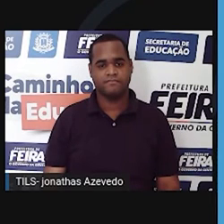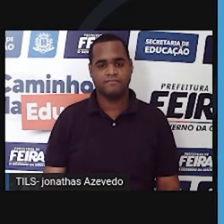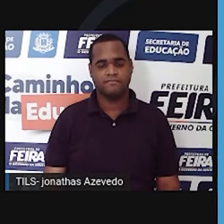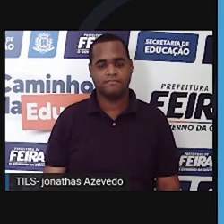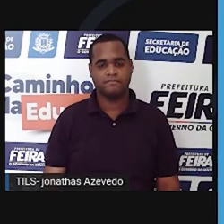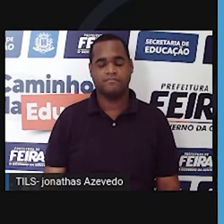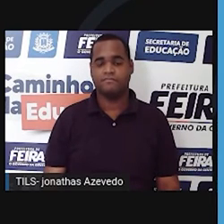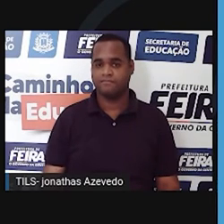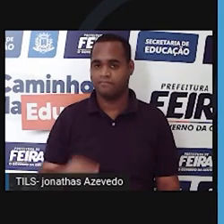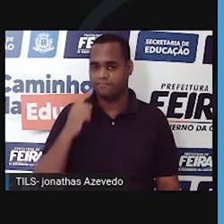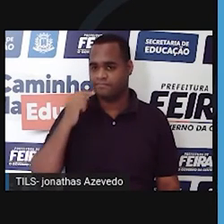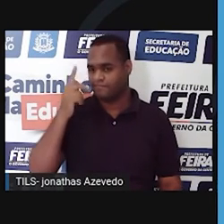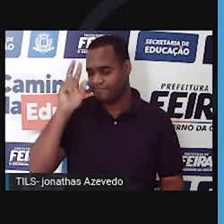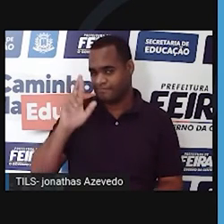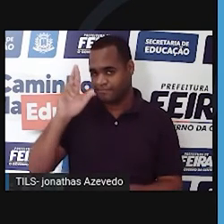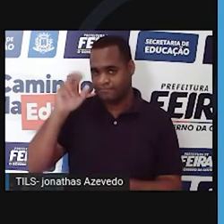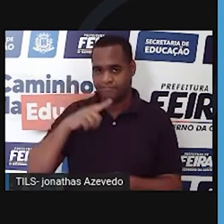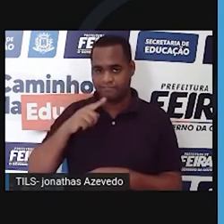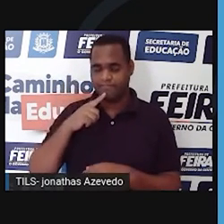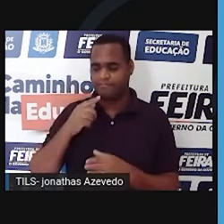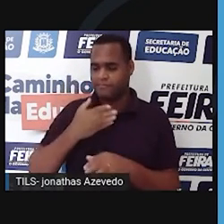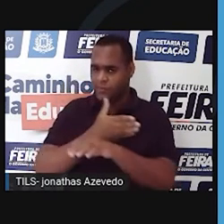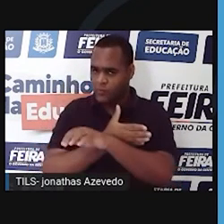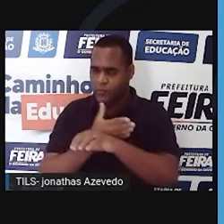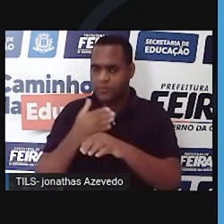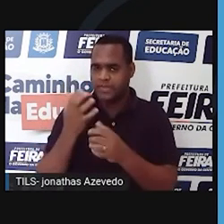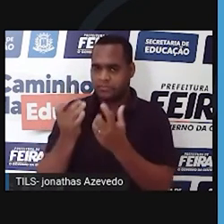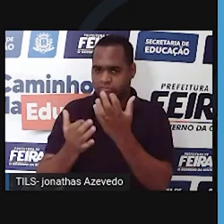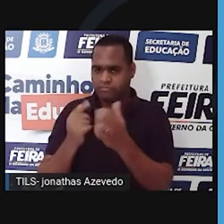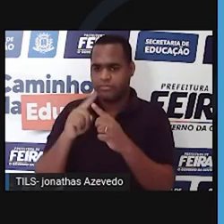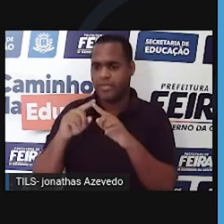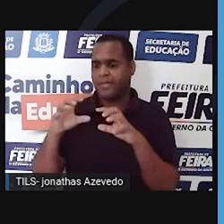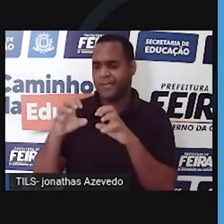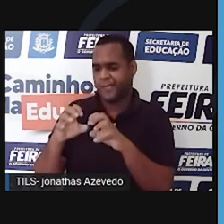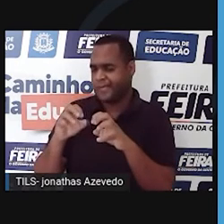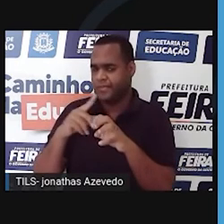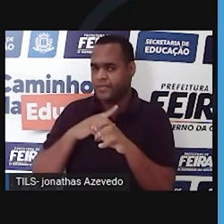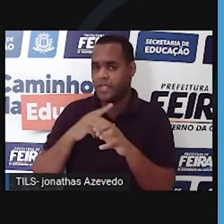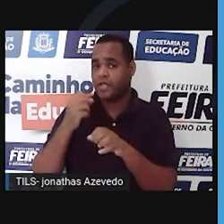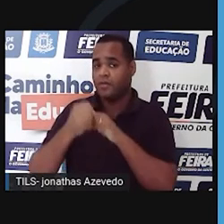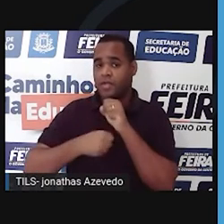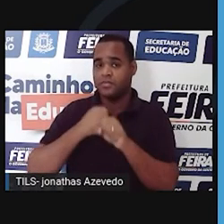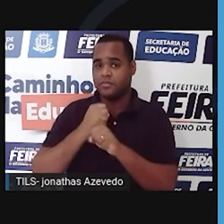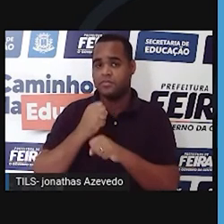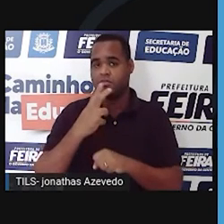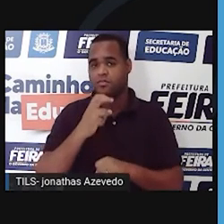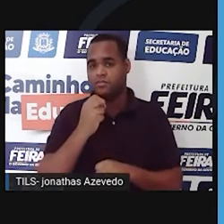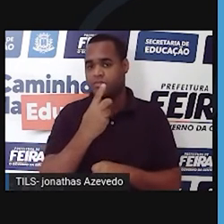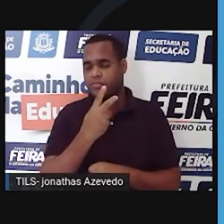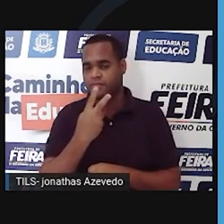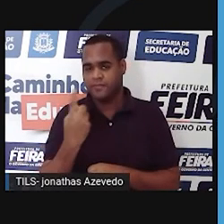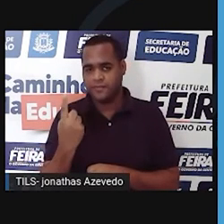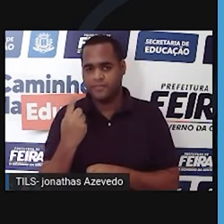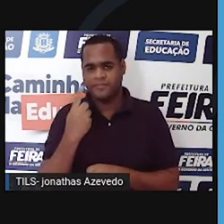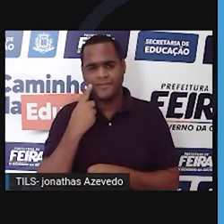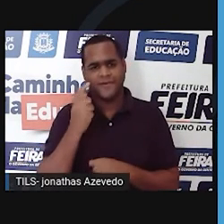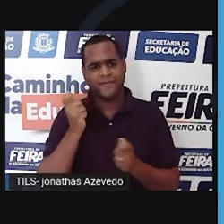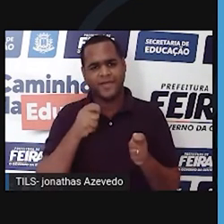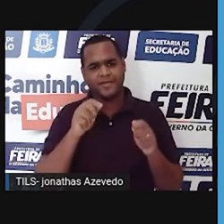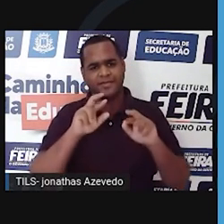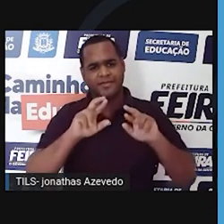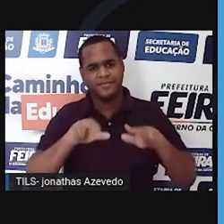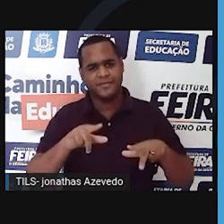O Pantaneiro já é acostumado com ciclo de cheia e de seca. E este ano nós vimos uma situação totalmente